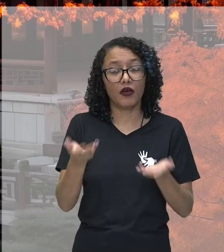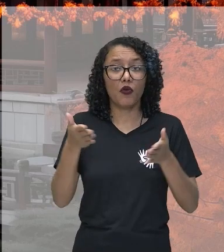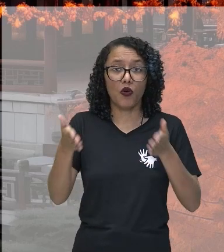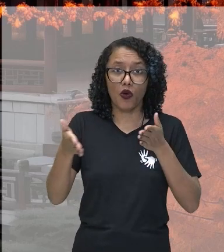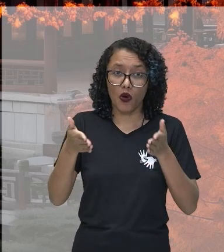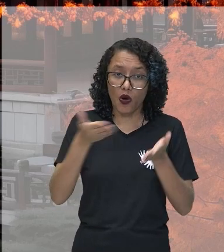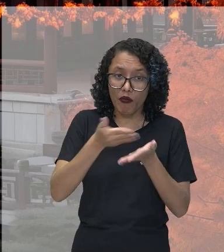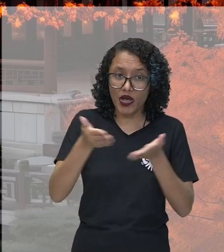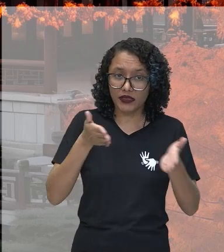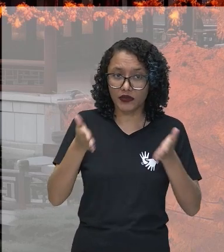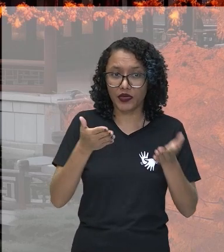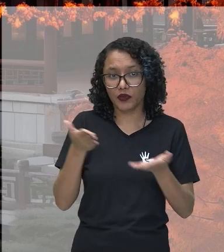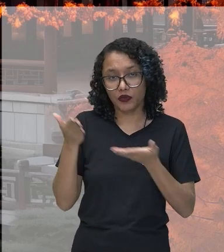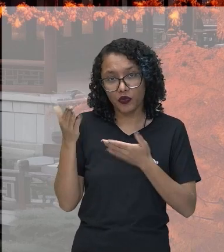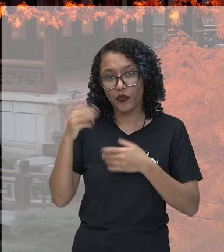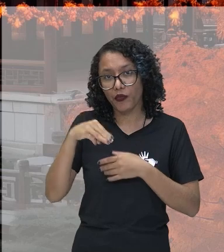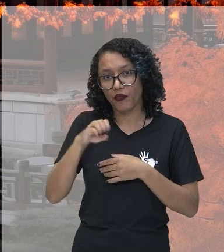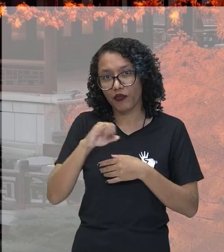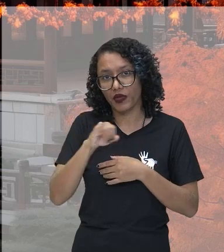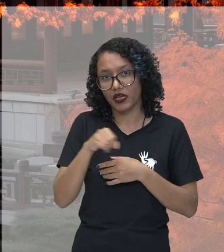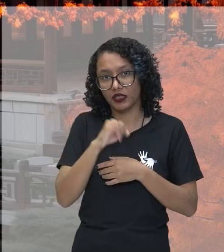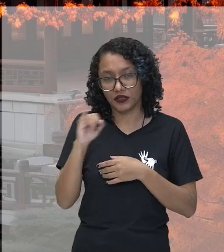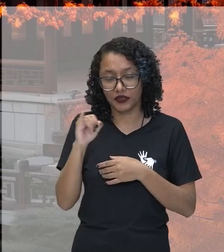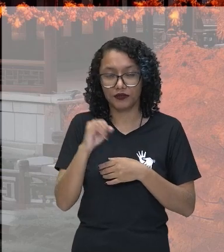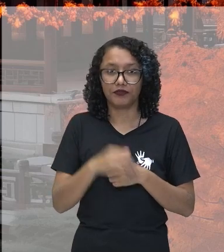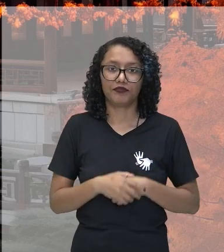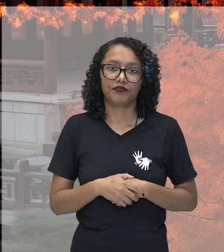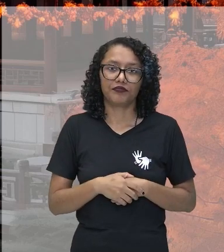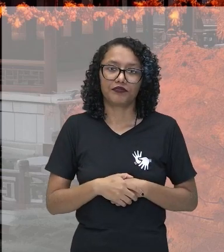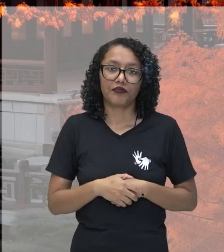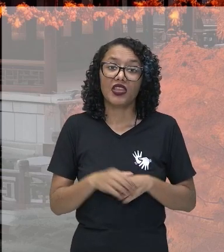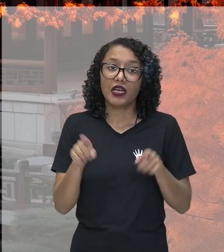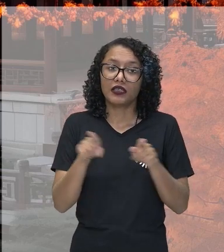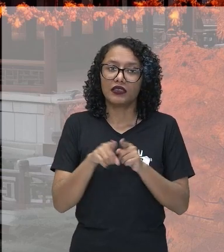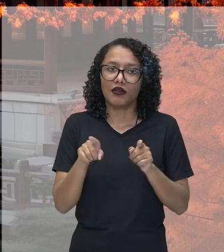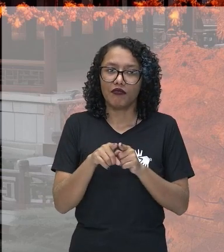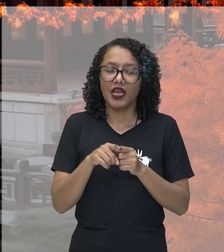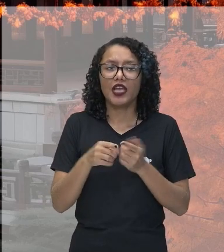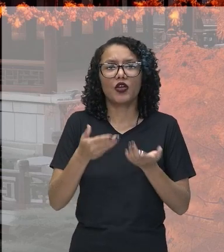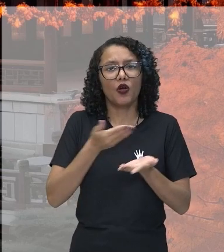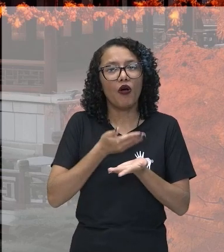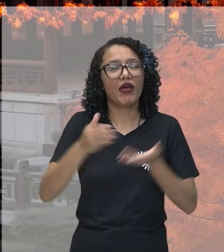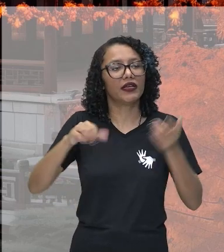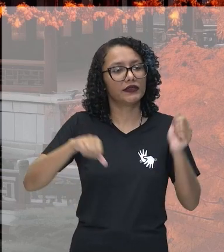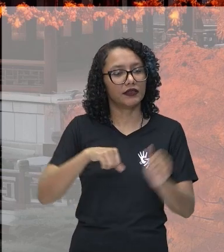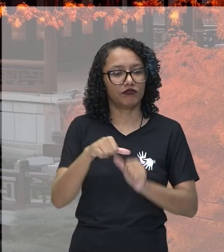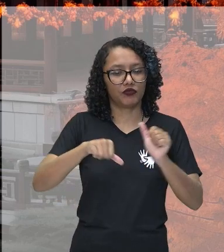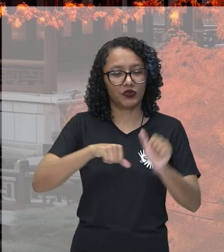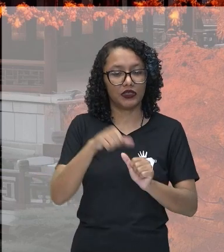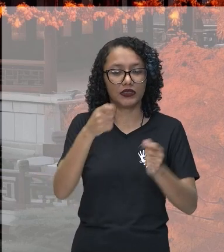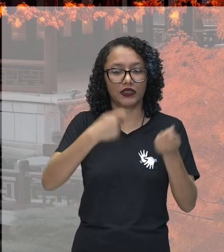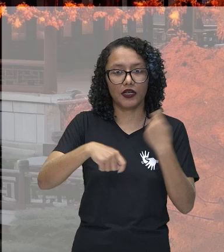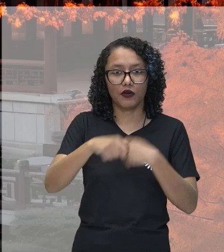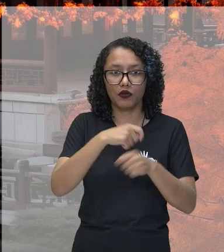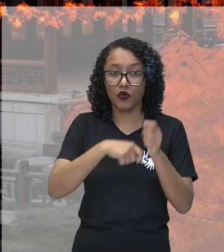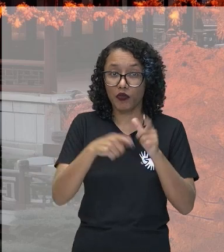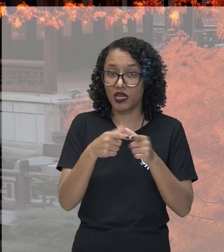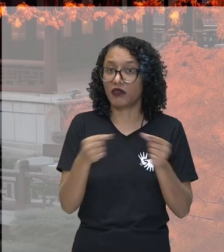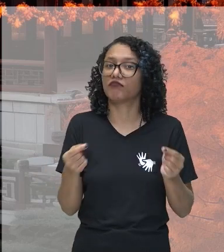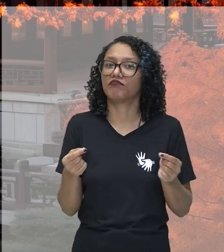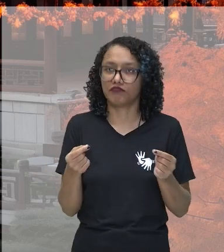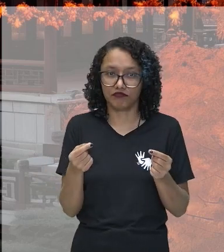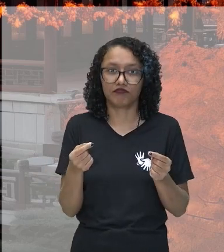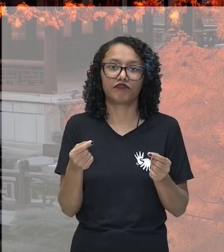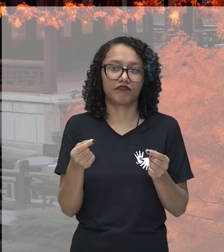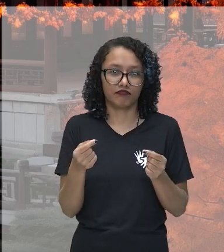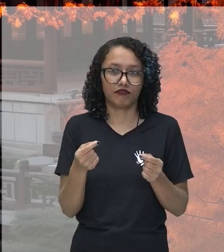início da era Meiji. Nesse contexto, vamos verificar a modernização da economia japonesa. Em que haverá